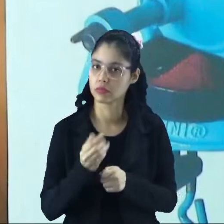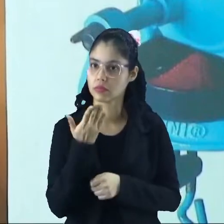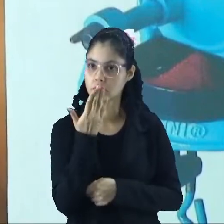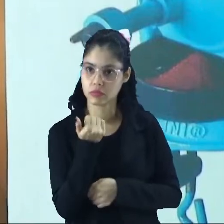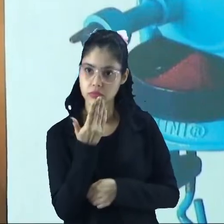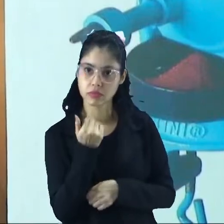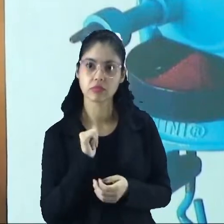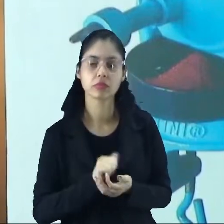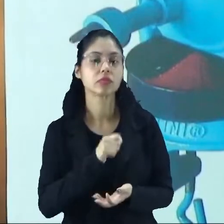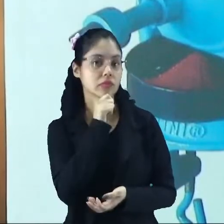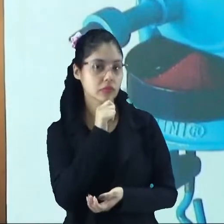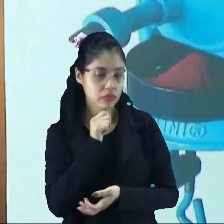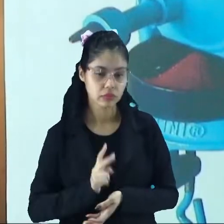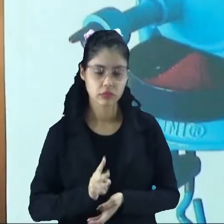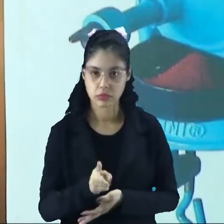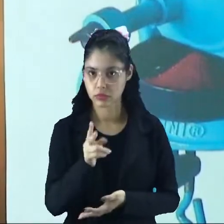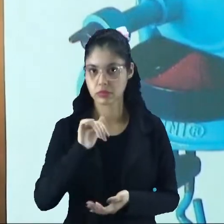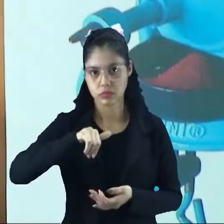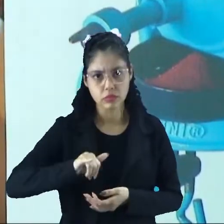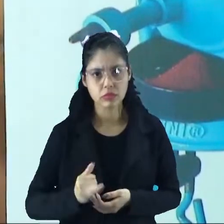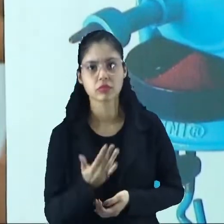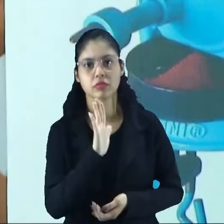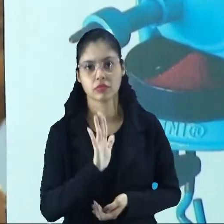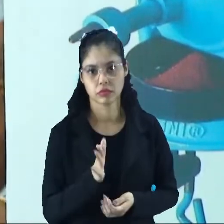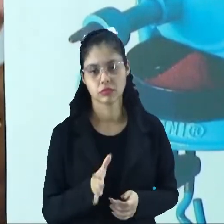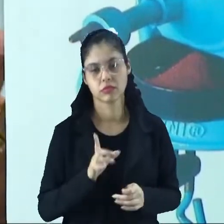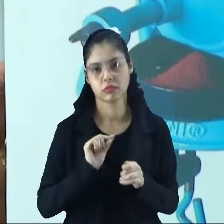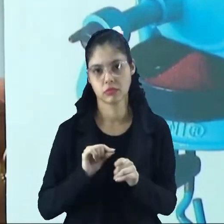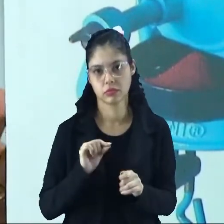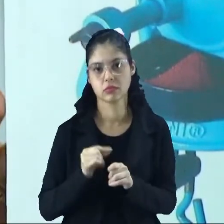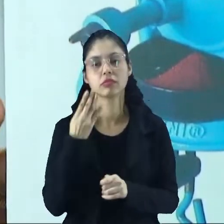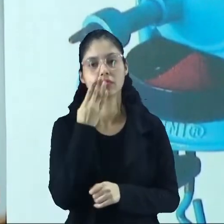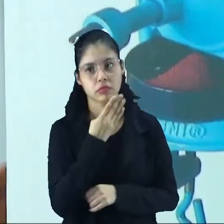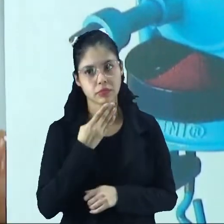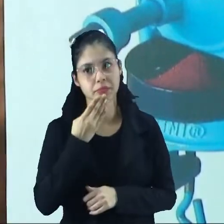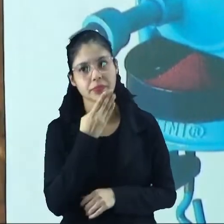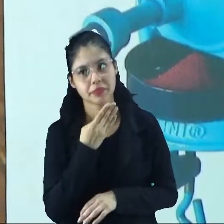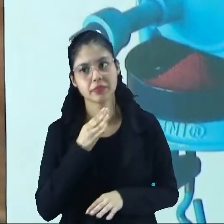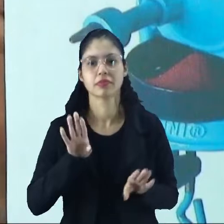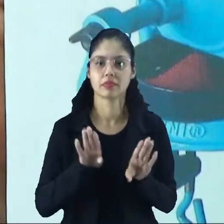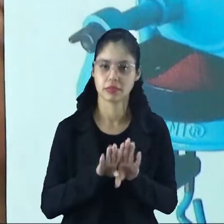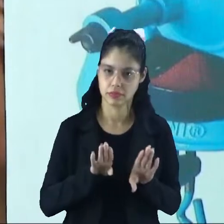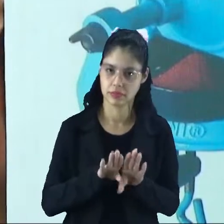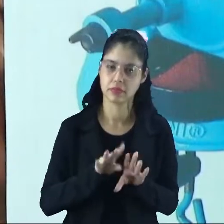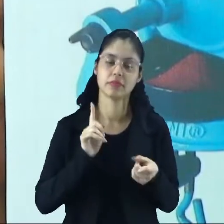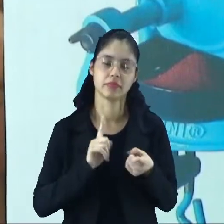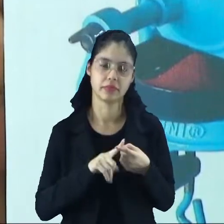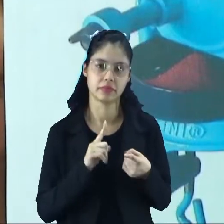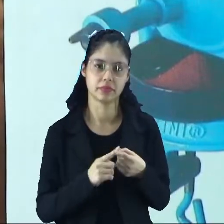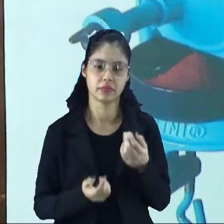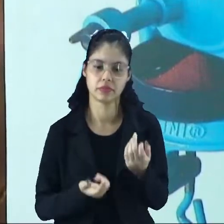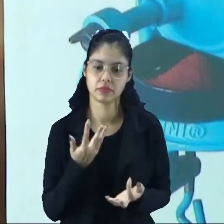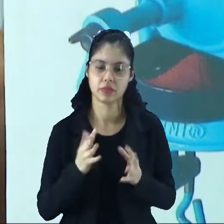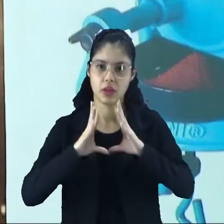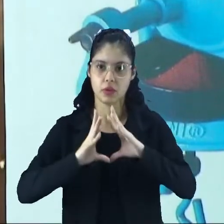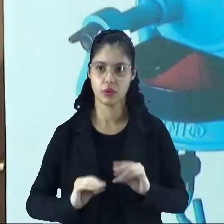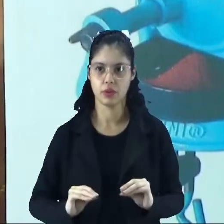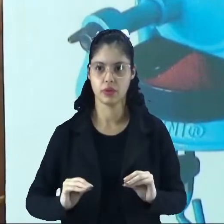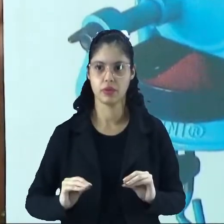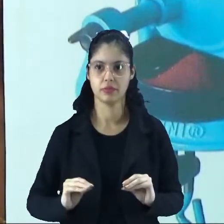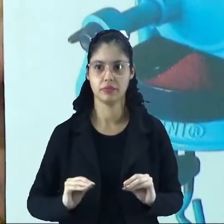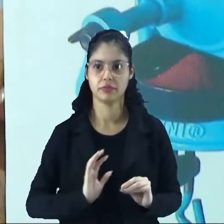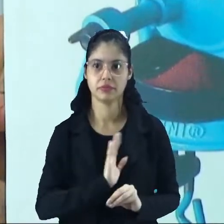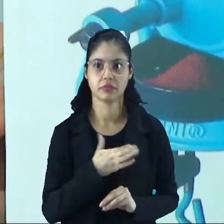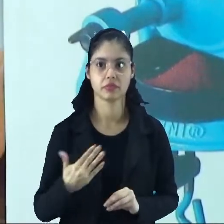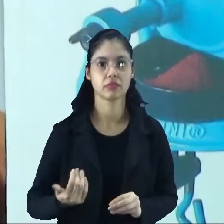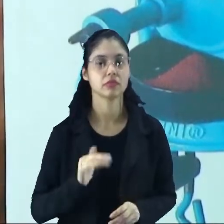comida e logo na sequência aproveitava já para fazer os doces, porque o fogo, ele não apagava.